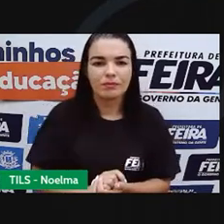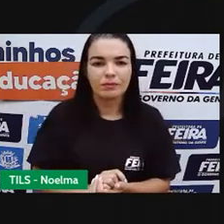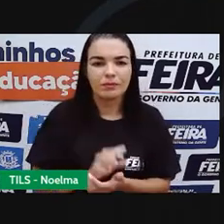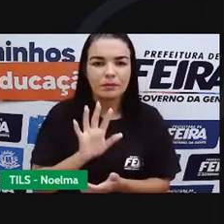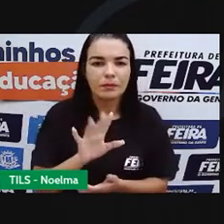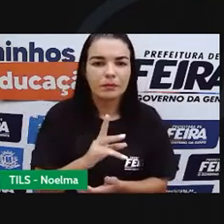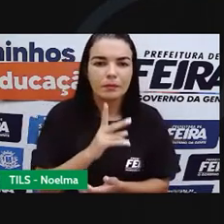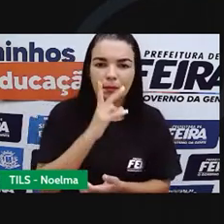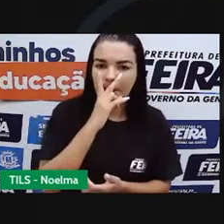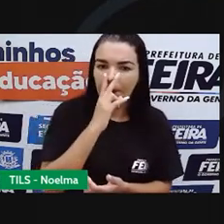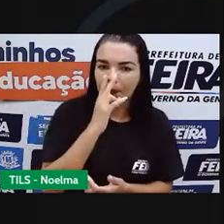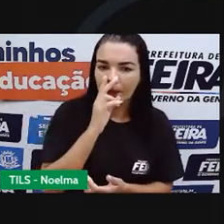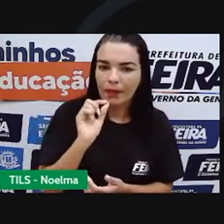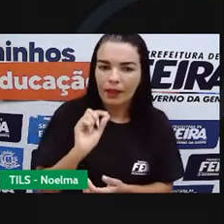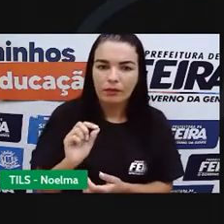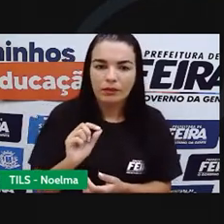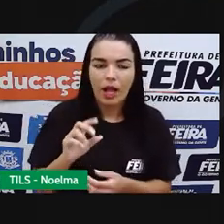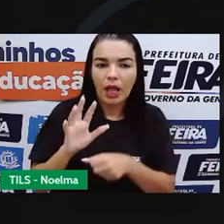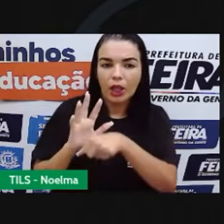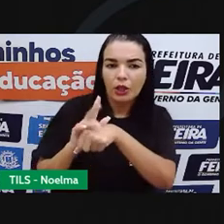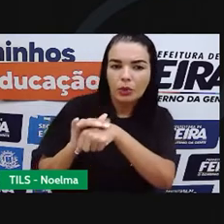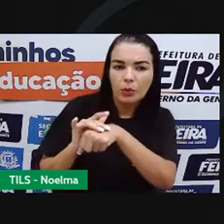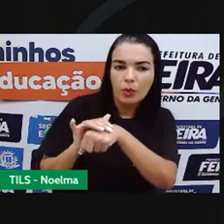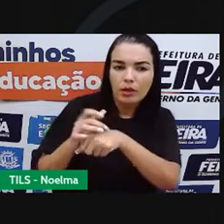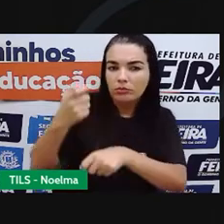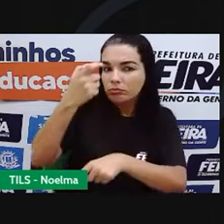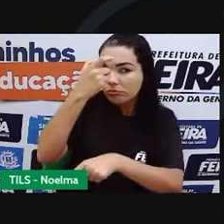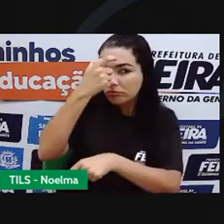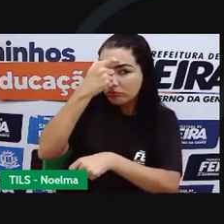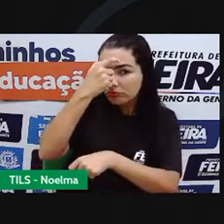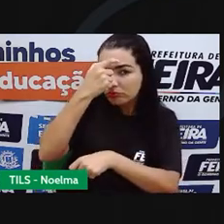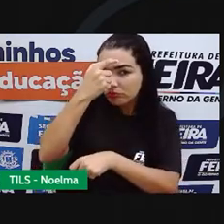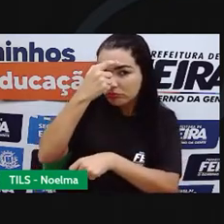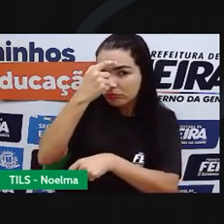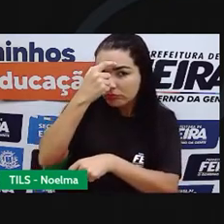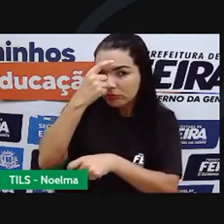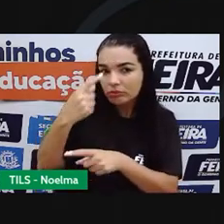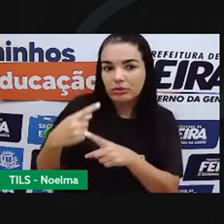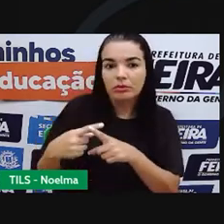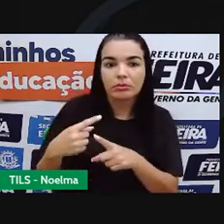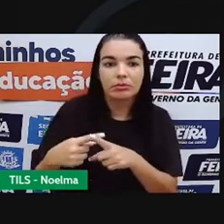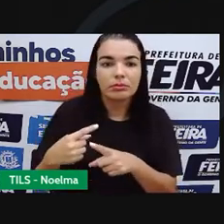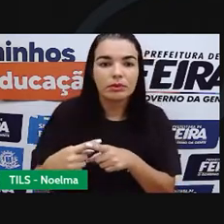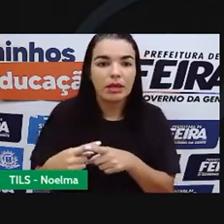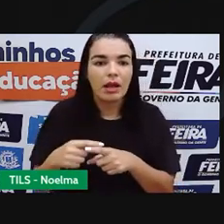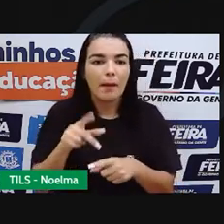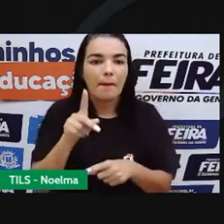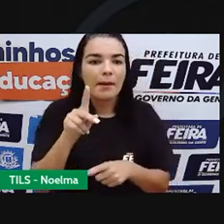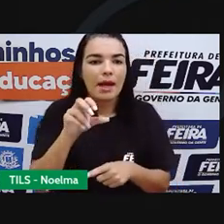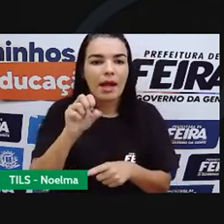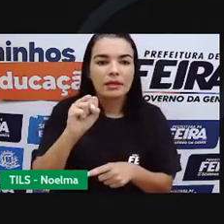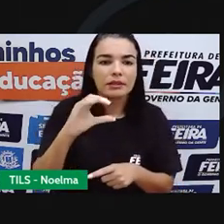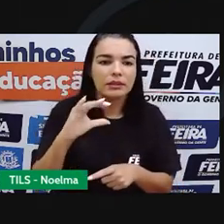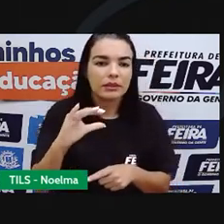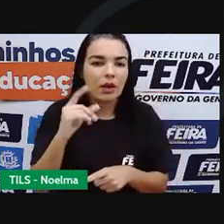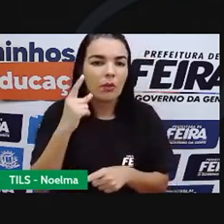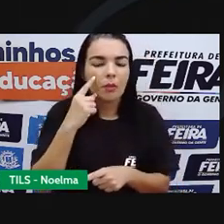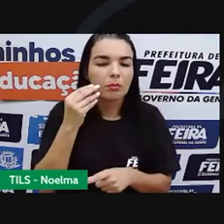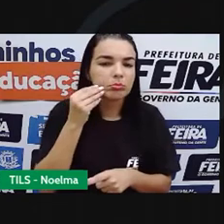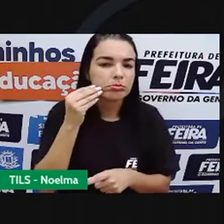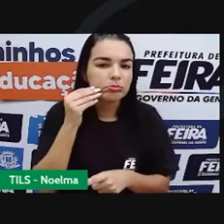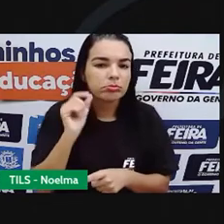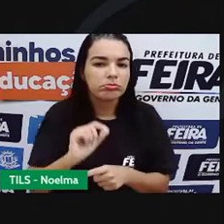bulimia são doenças, são transtornos psiquiátricos ditos como doenças femininas, doenças do gênero feminino.